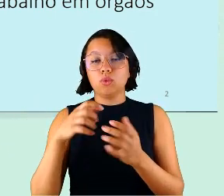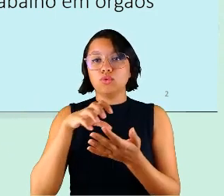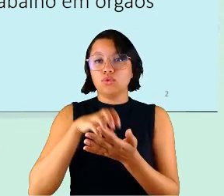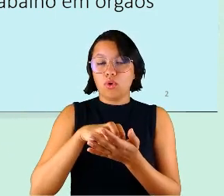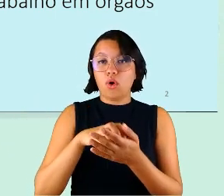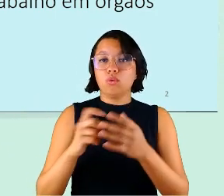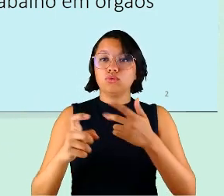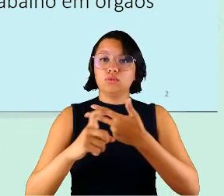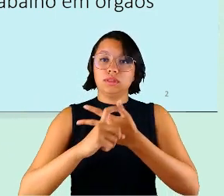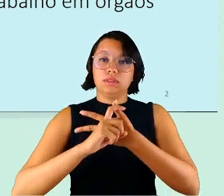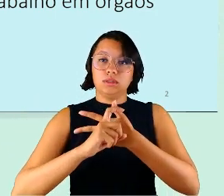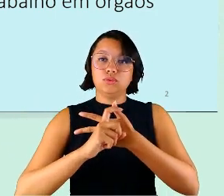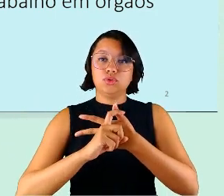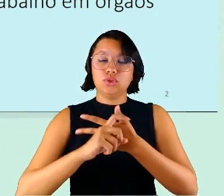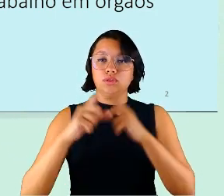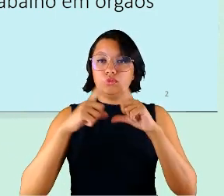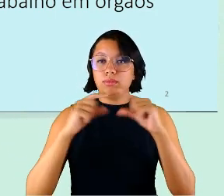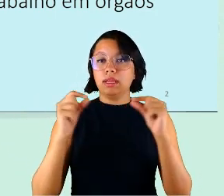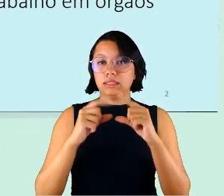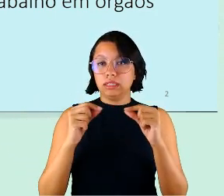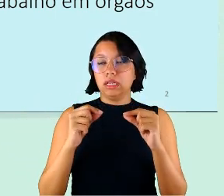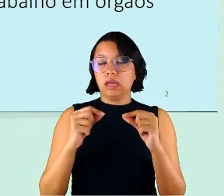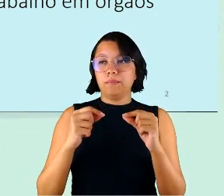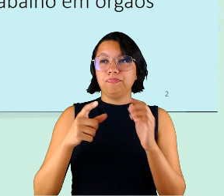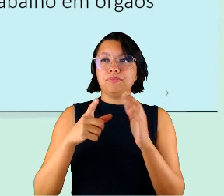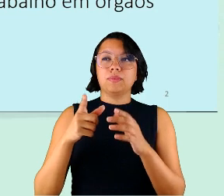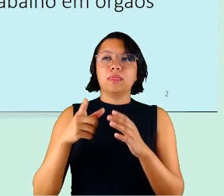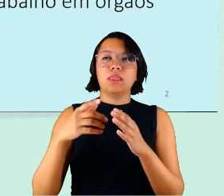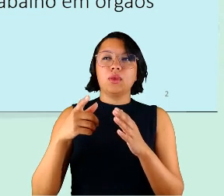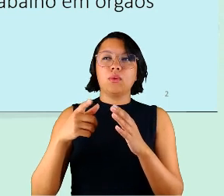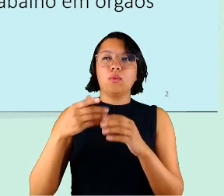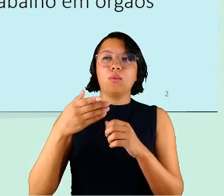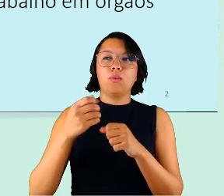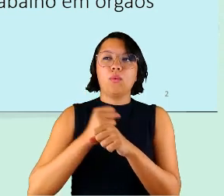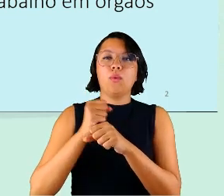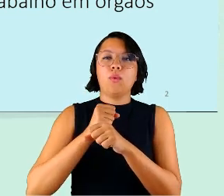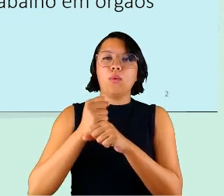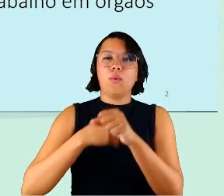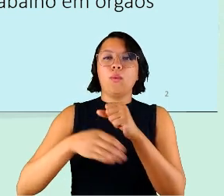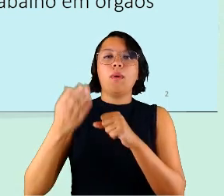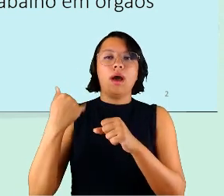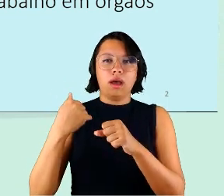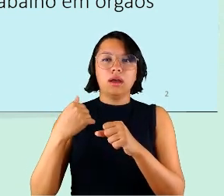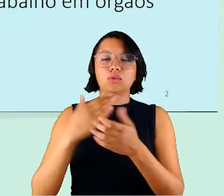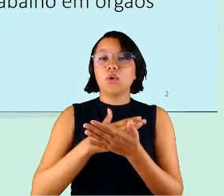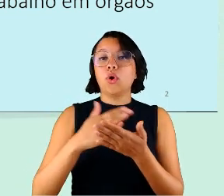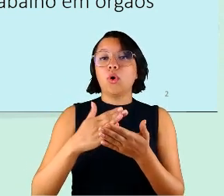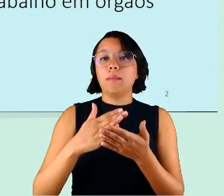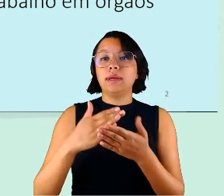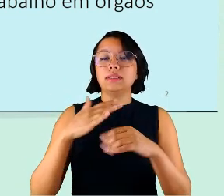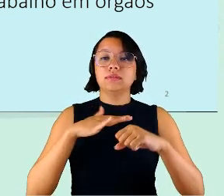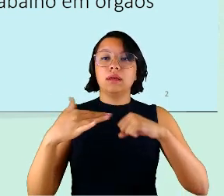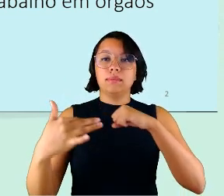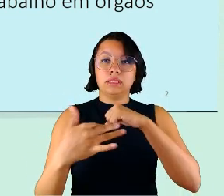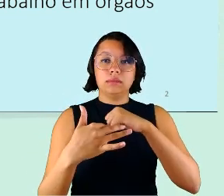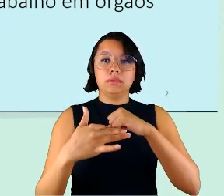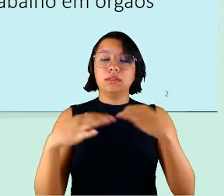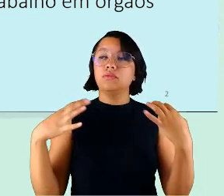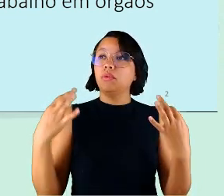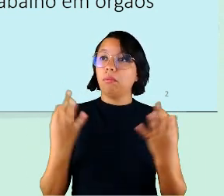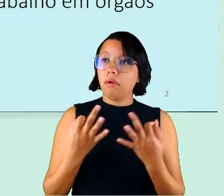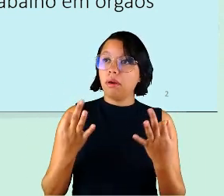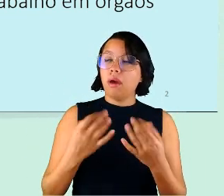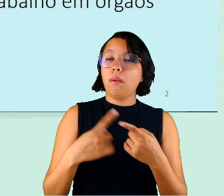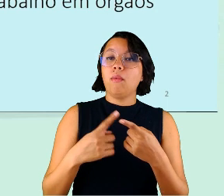Executivo aqui do Distrito Federal. O ano passado, no início da pandemia, foi excelente porque nós tivemos em torno de 7